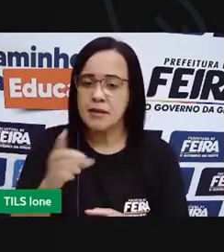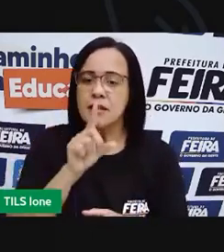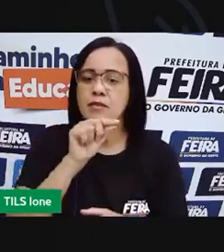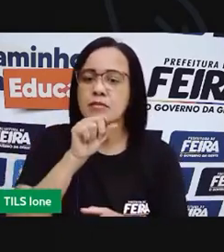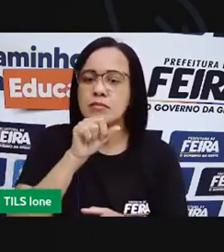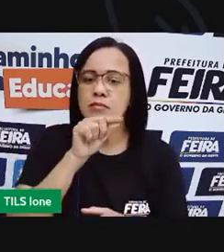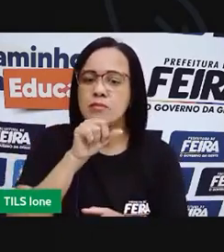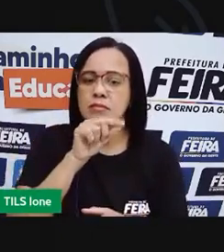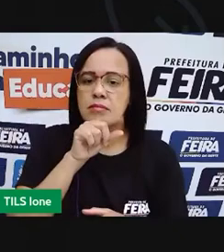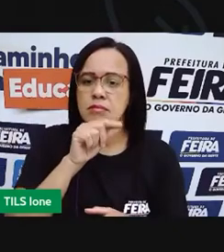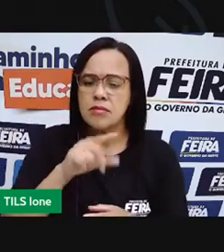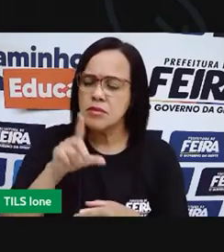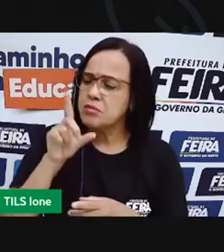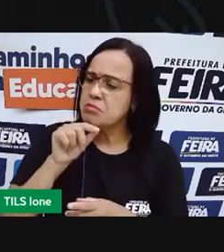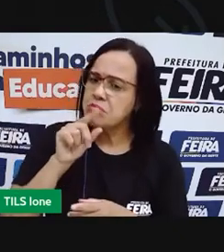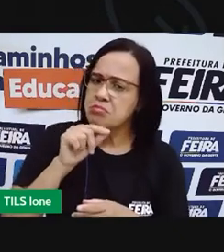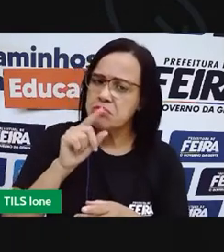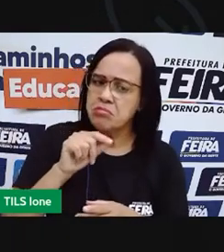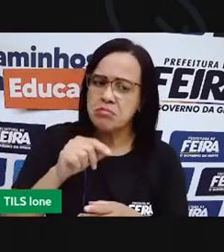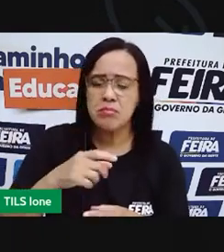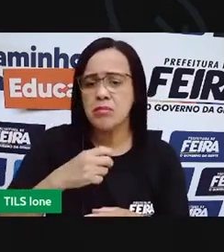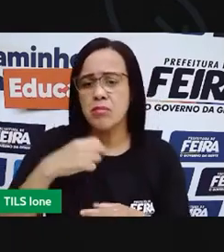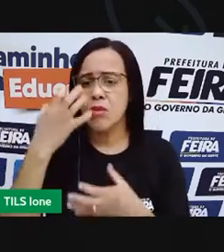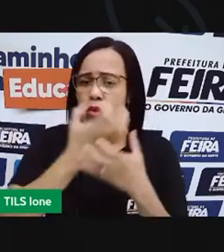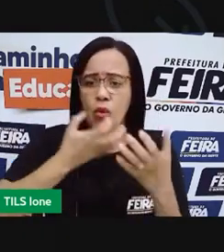E se os papagaios não saltarem?